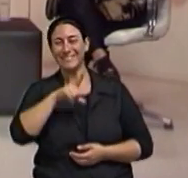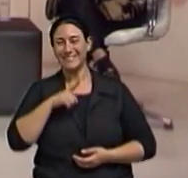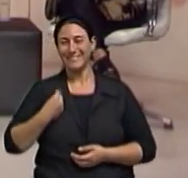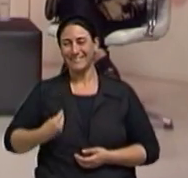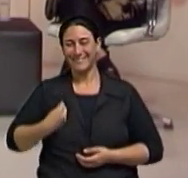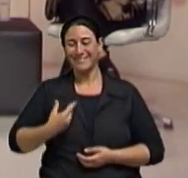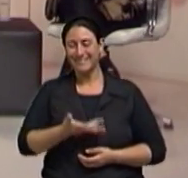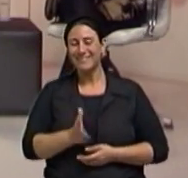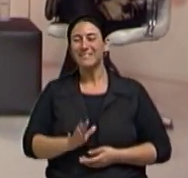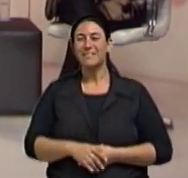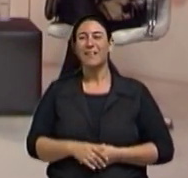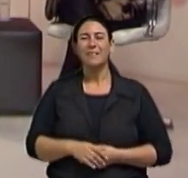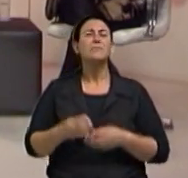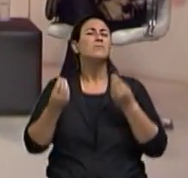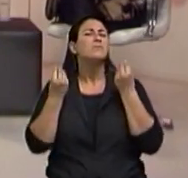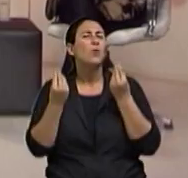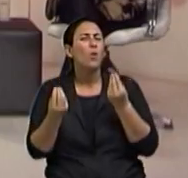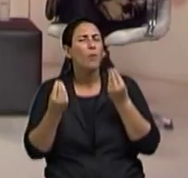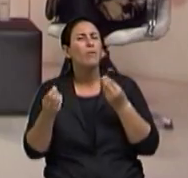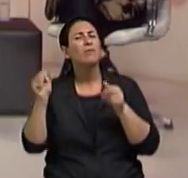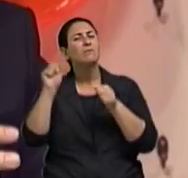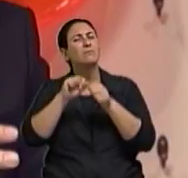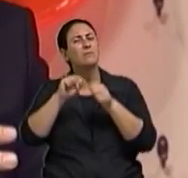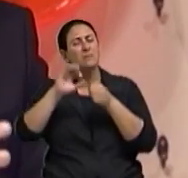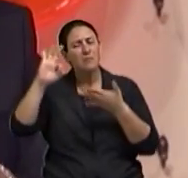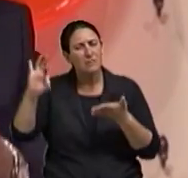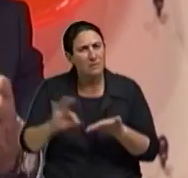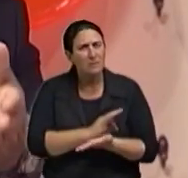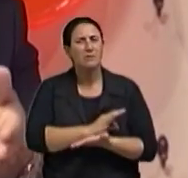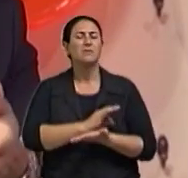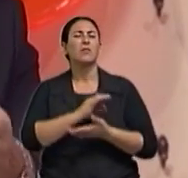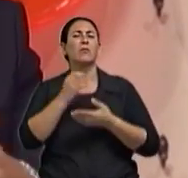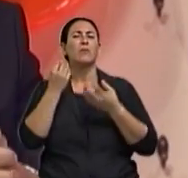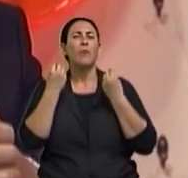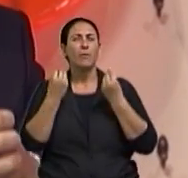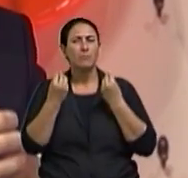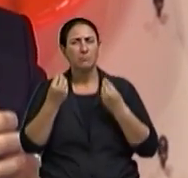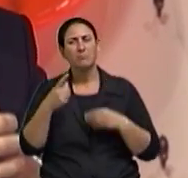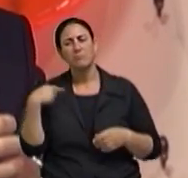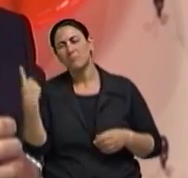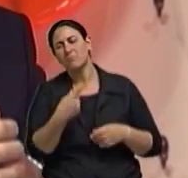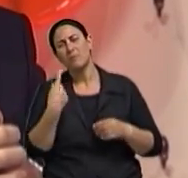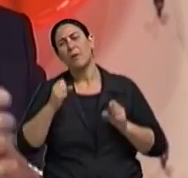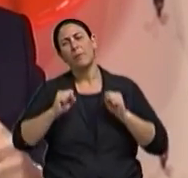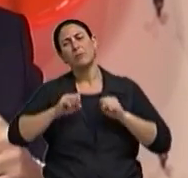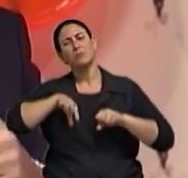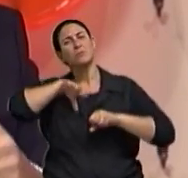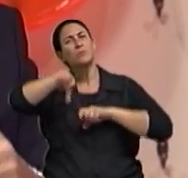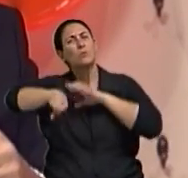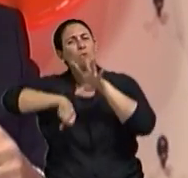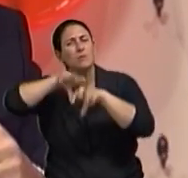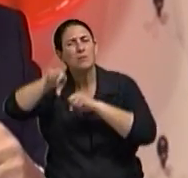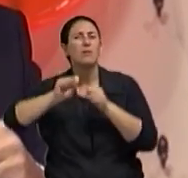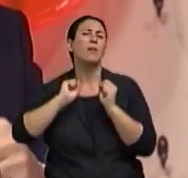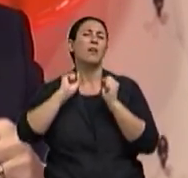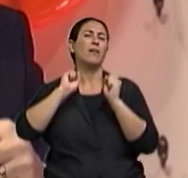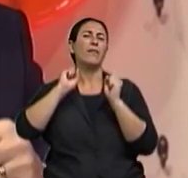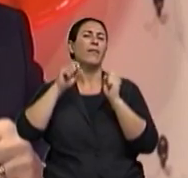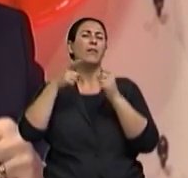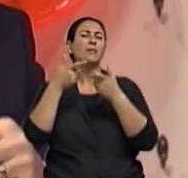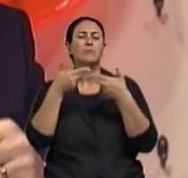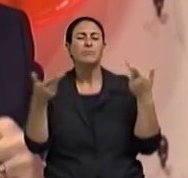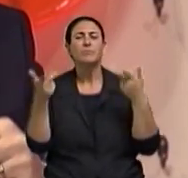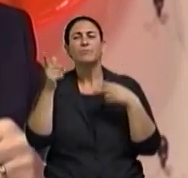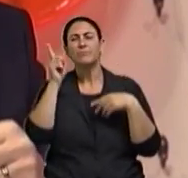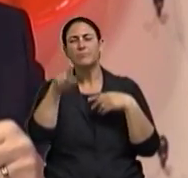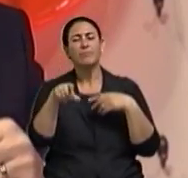de como fazer inscrições numa corretora, ele pode buscar as agências bancárias, sempre uma agência bancária tem